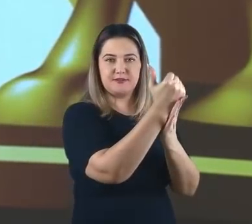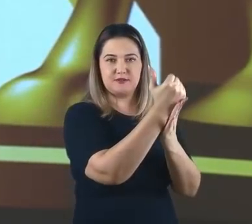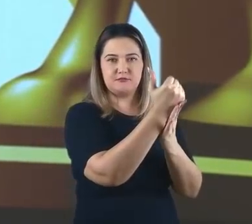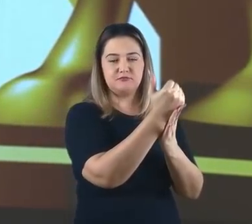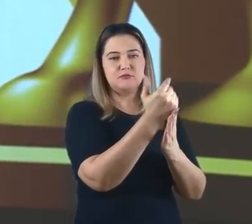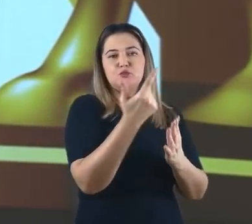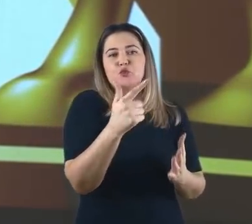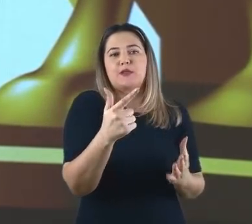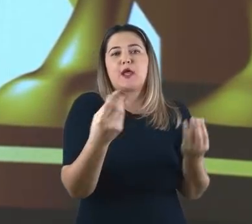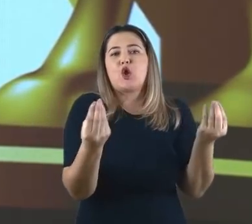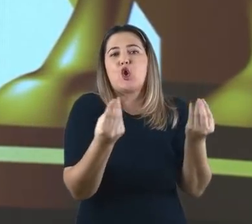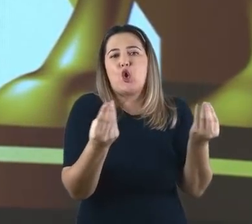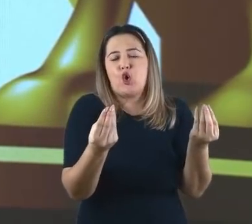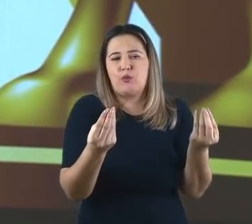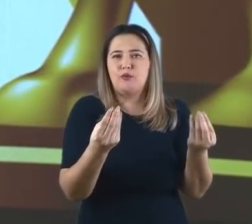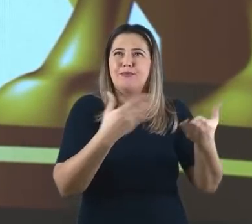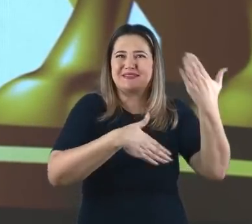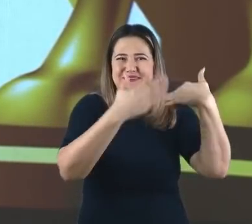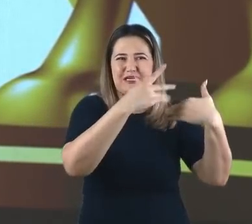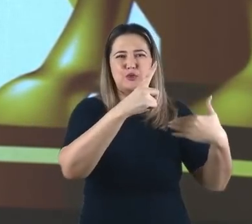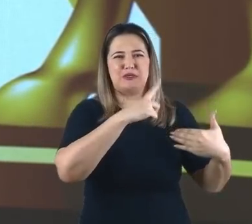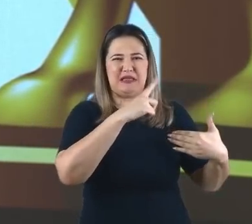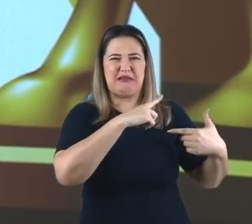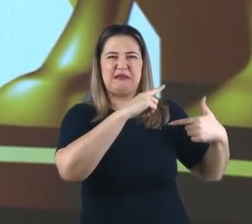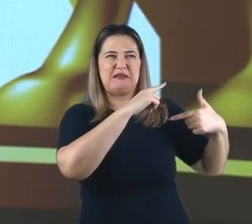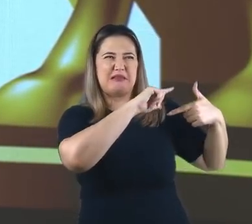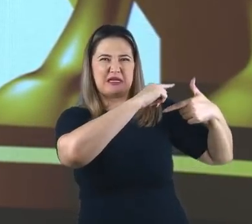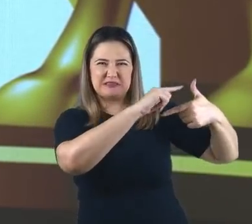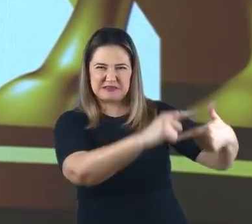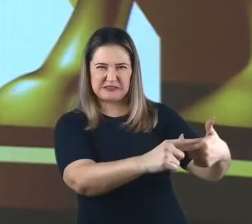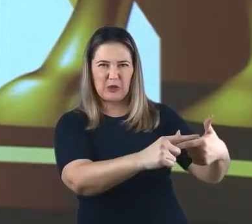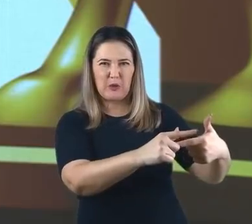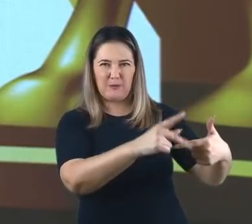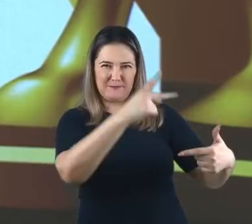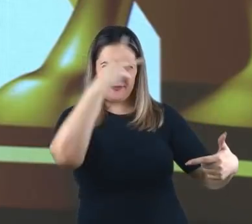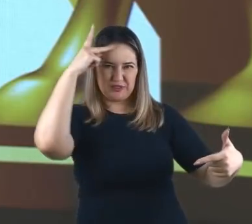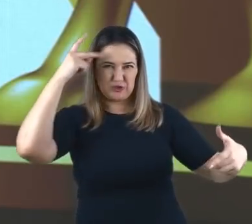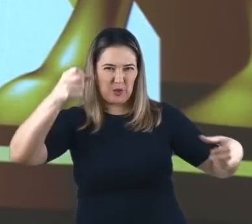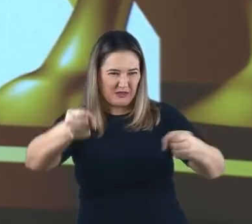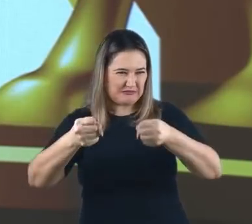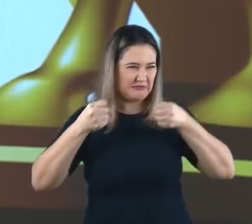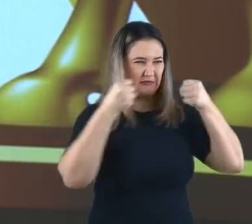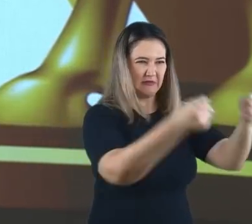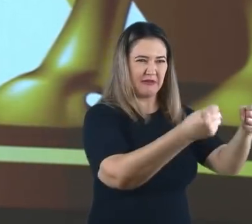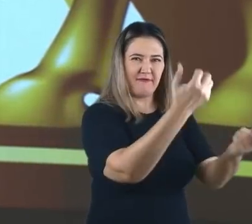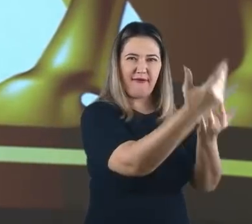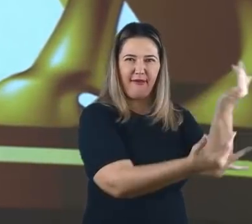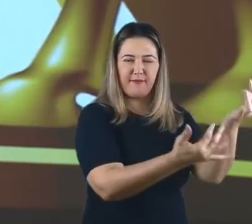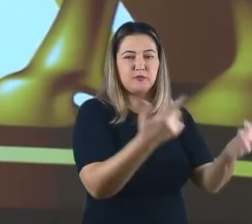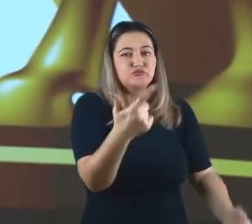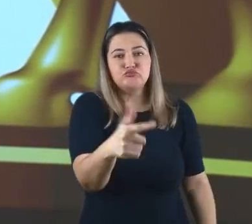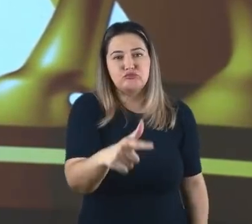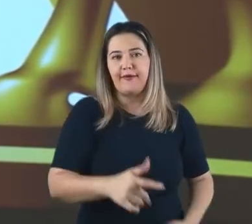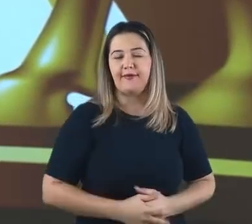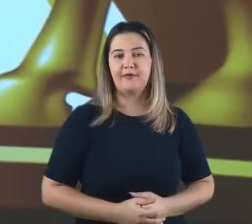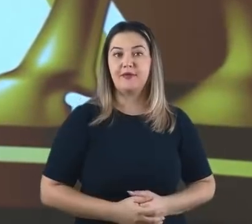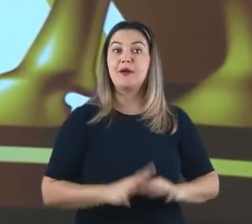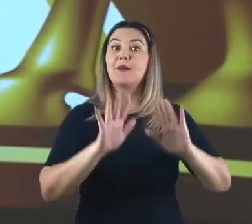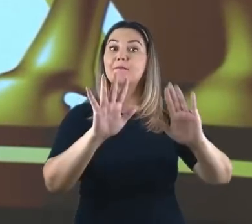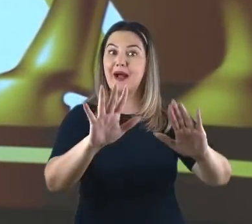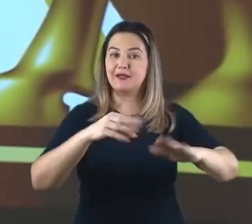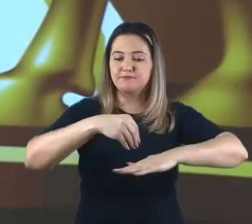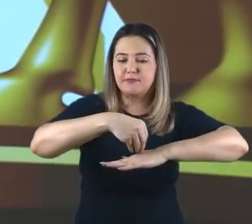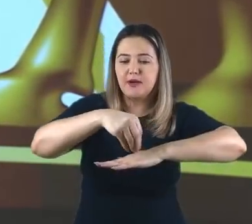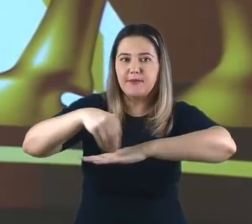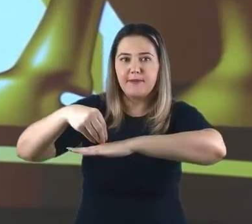babilônica de queimar pessoas em fornalhas na hora de condená-las à morte por exemplo há um texto neo-babilônico encontrado na